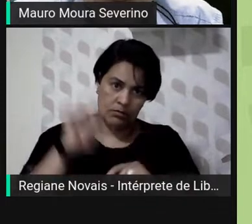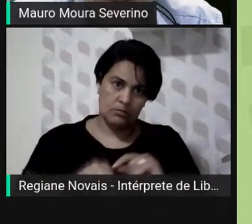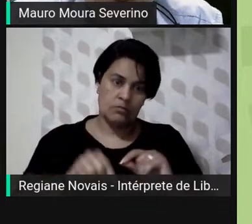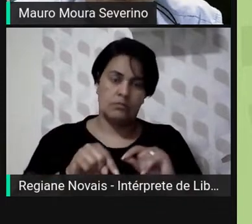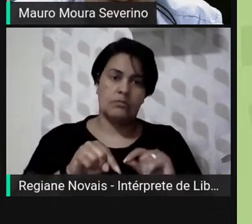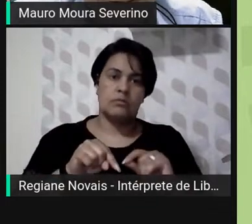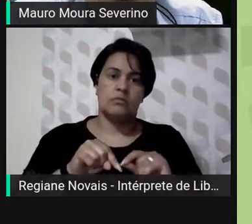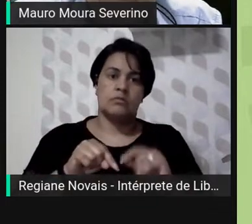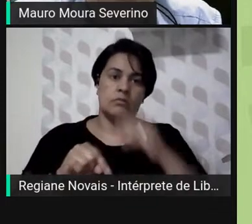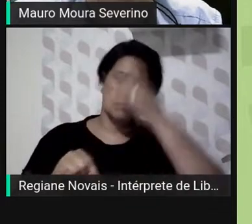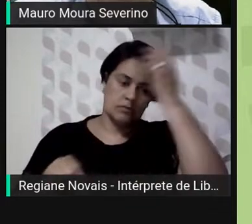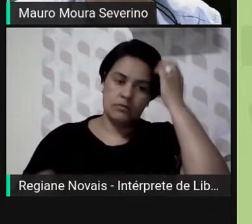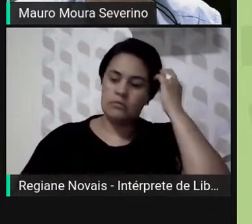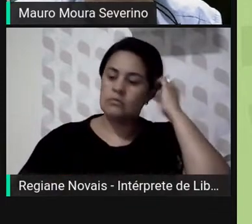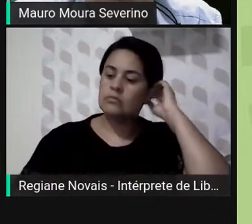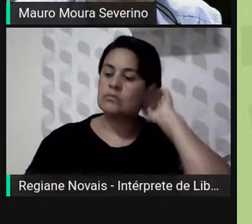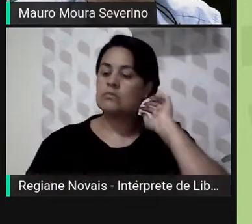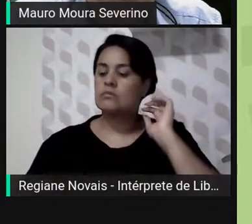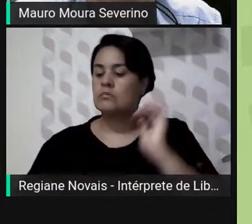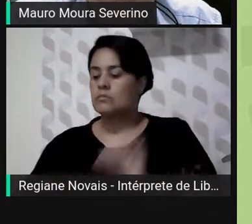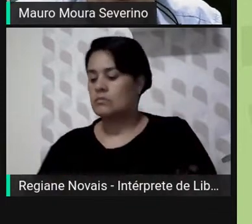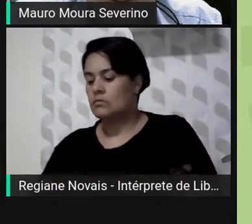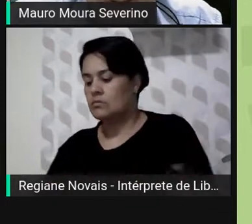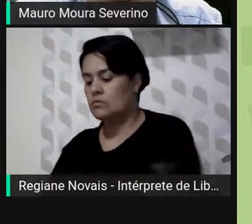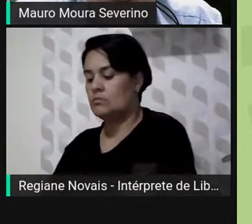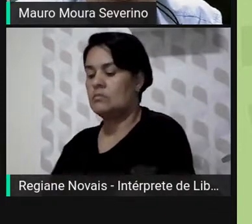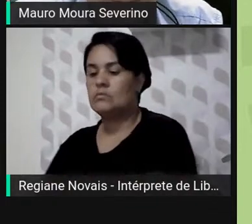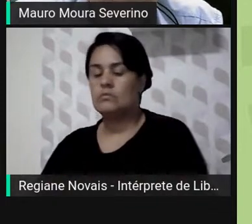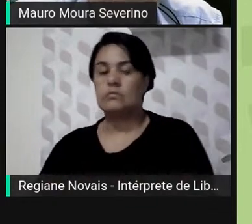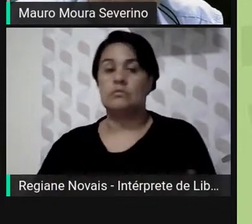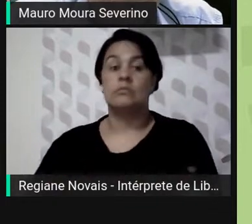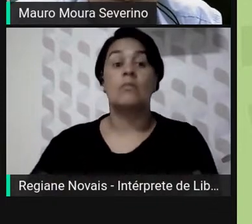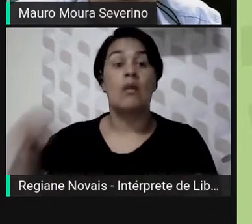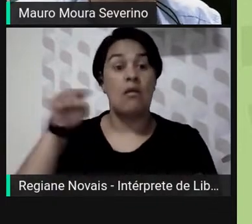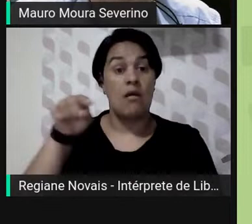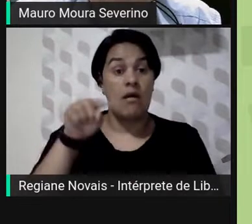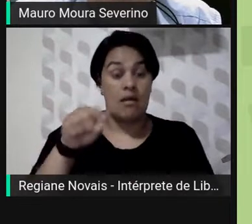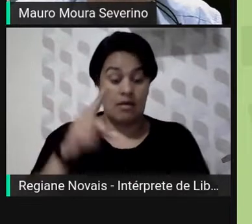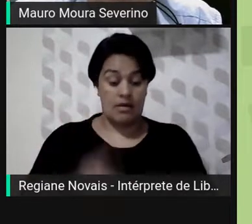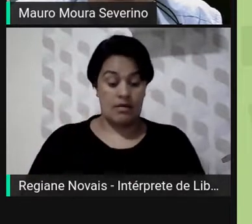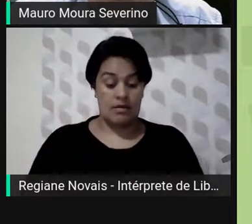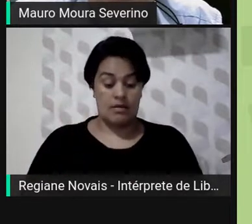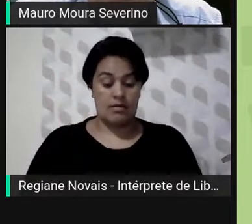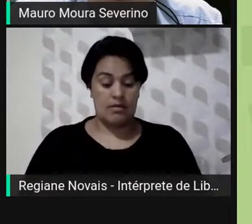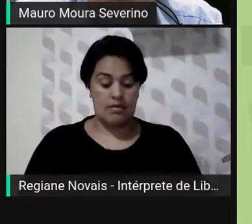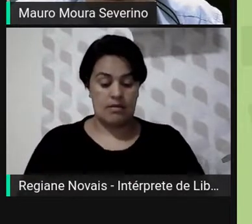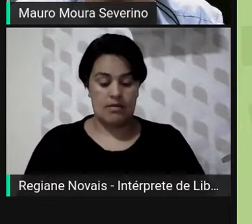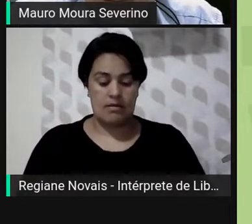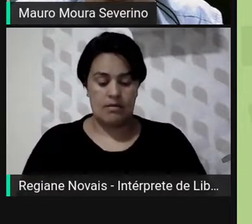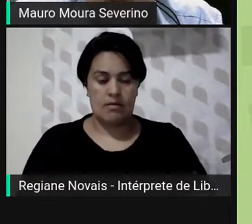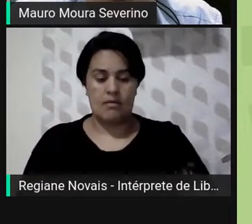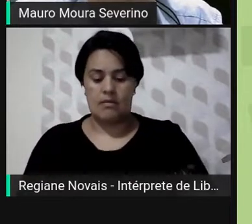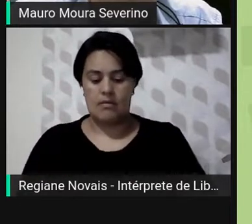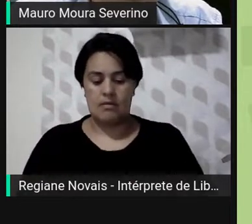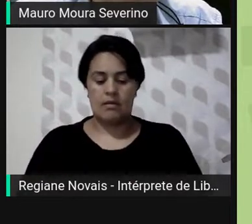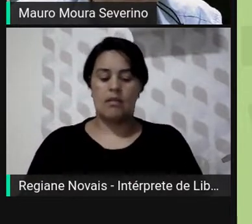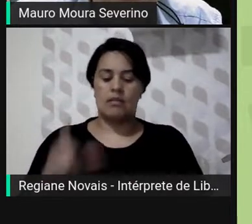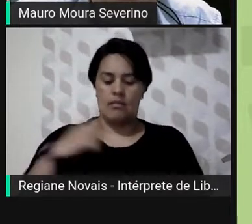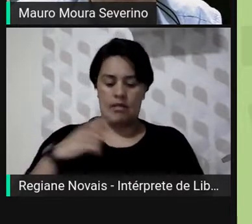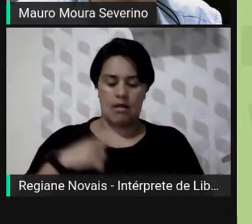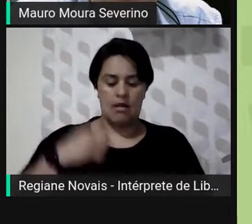da revista Eletes. esse projeto, esse plano editorial tem uma lista de